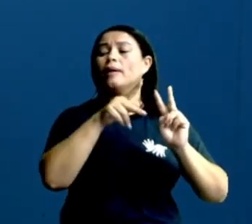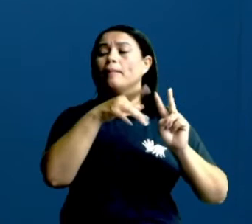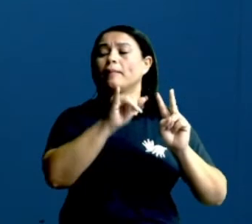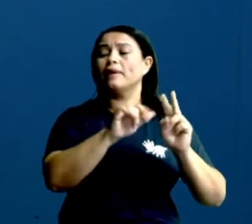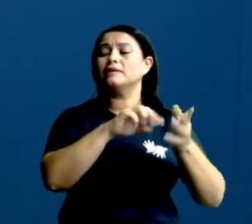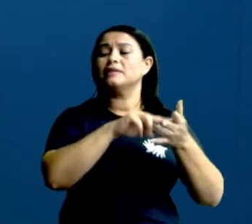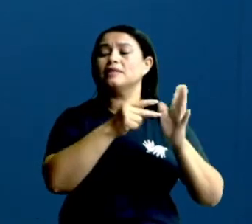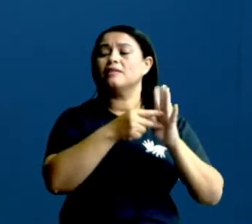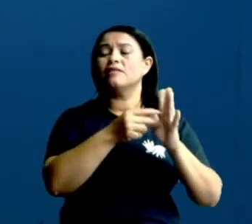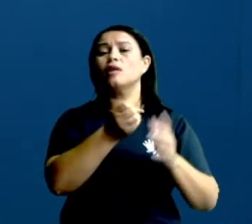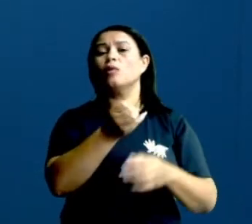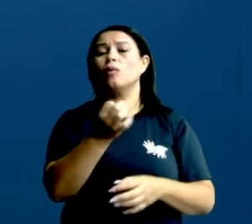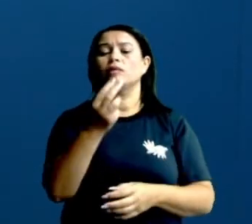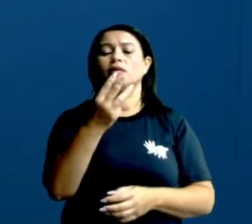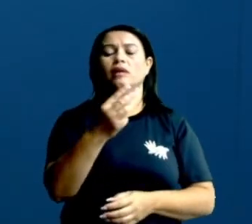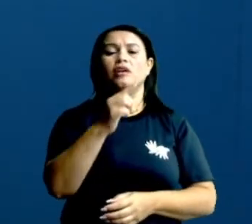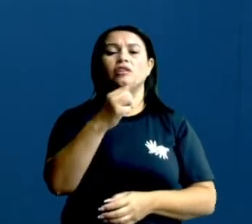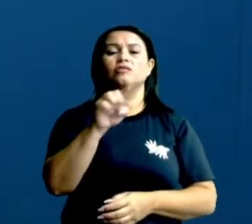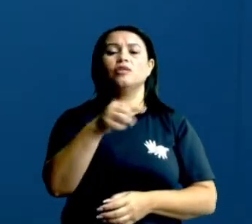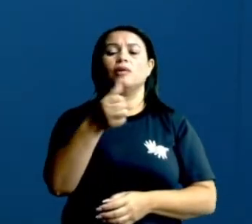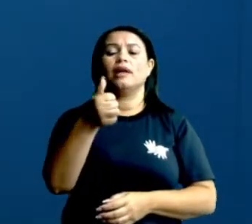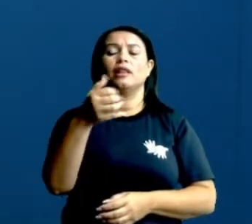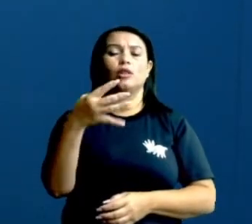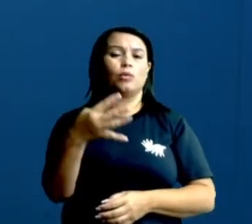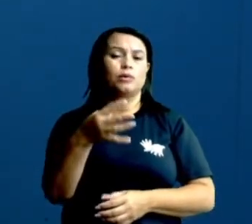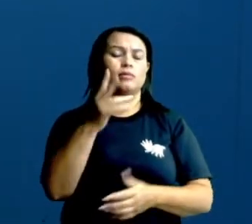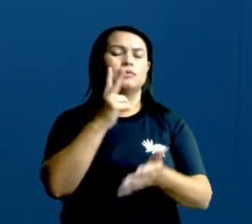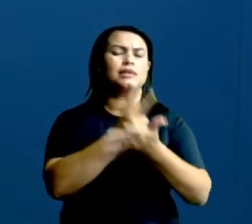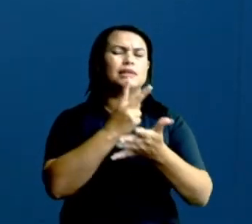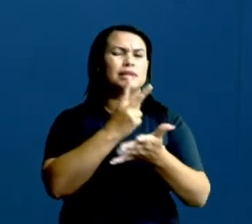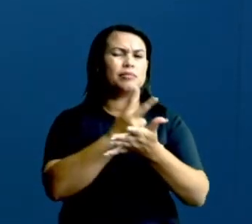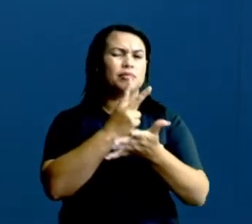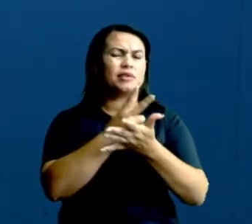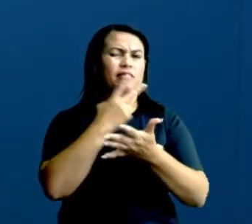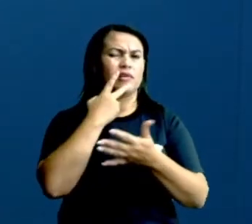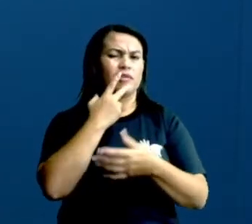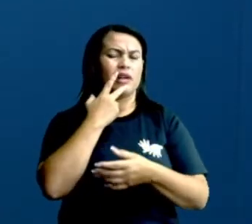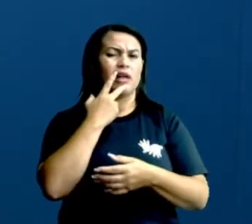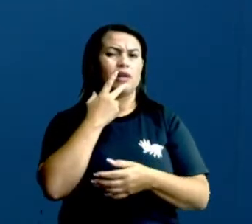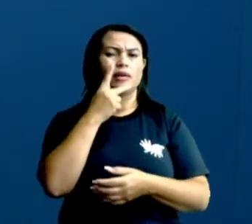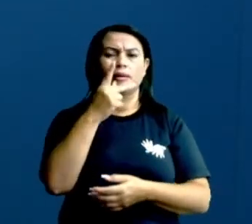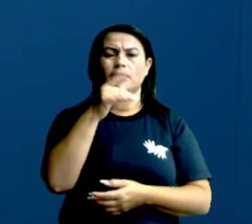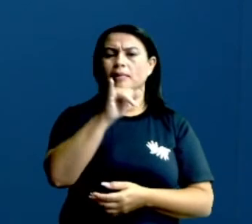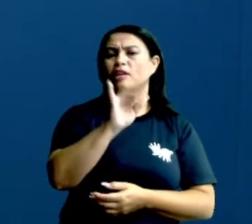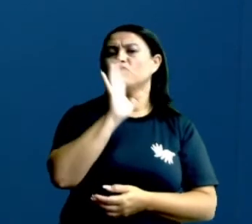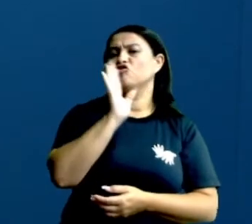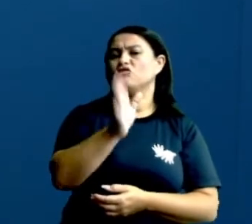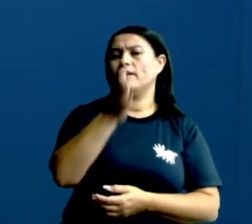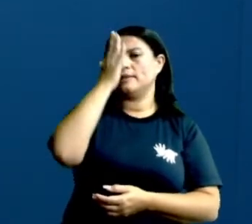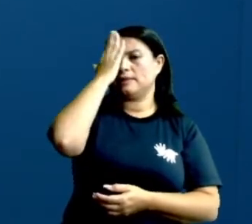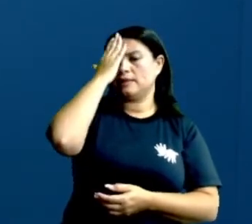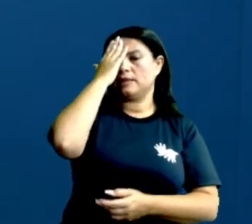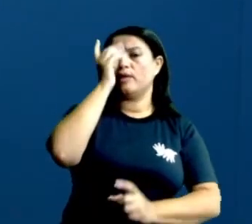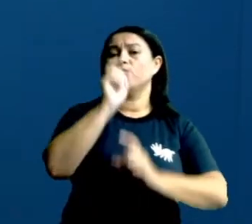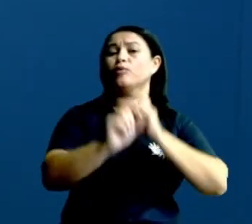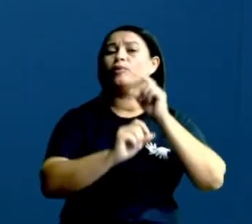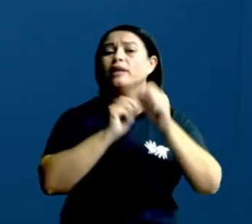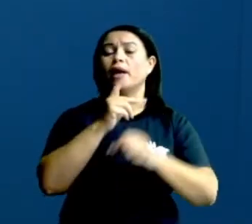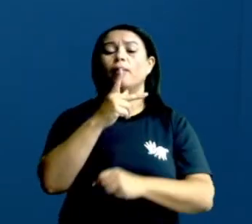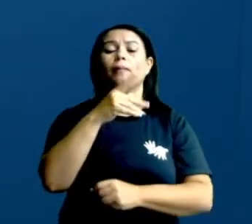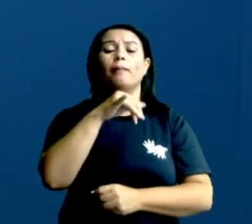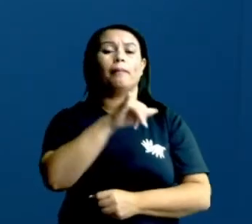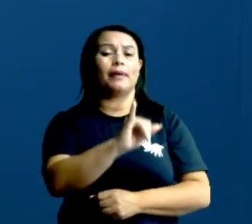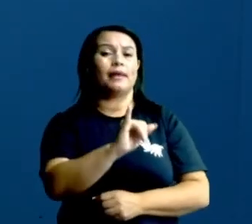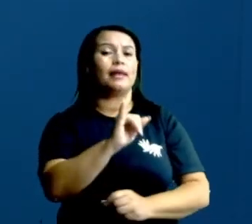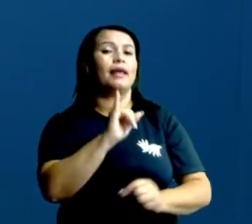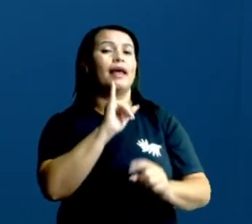seu valor é igual a quanto? 3,14. Então toda vez que você ver falando de pi. Ah! Eu sei o que é o pi. O pi